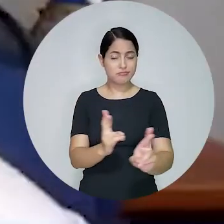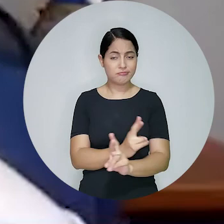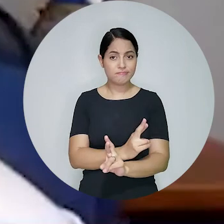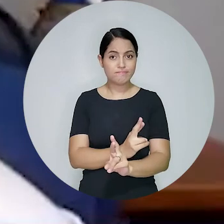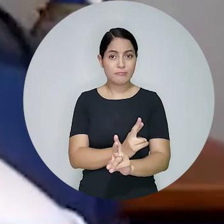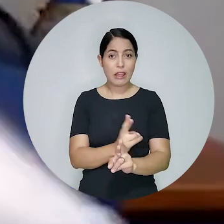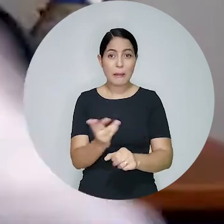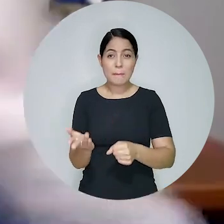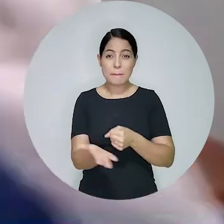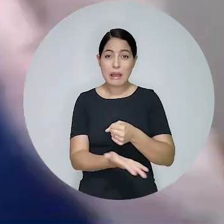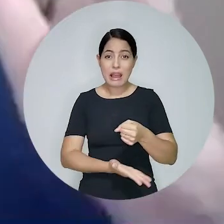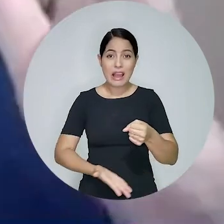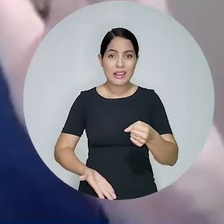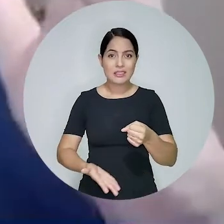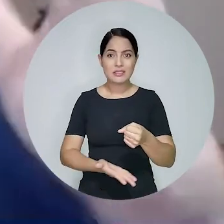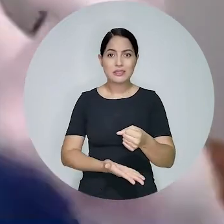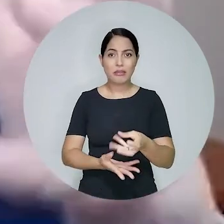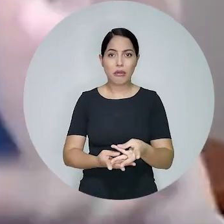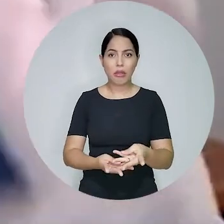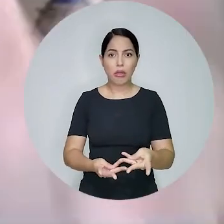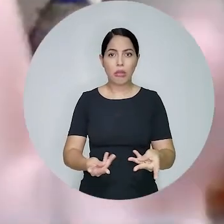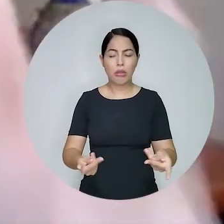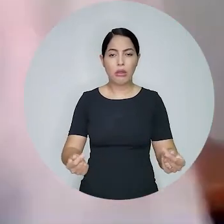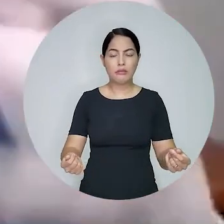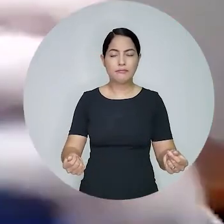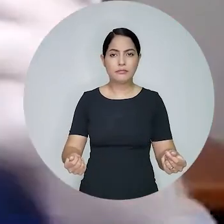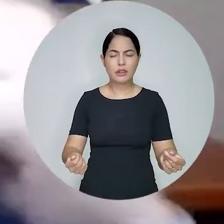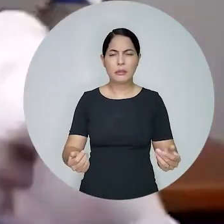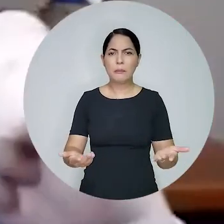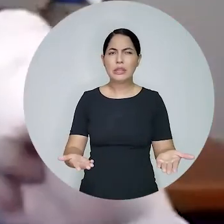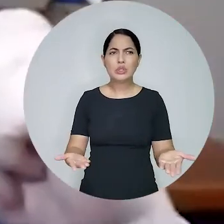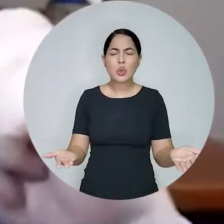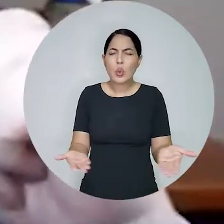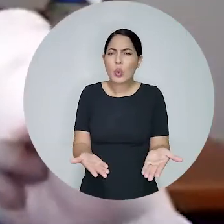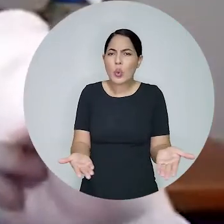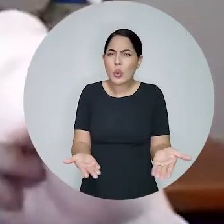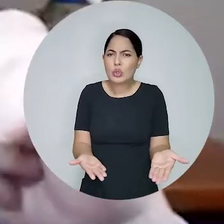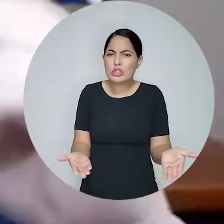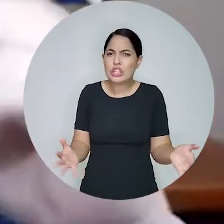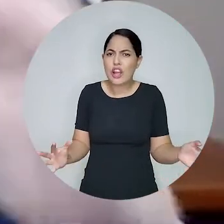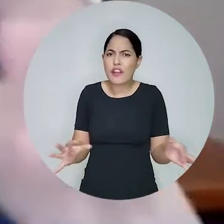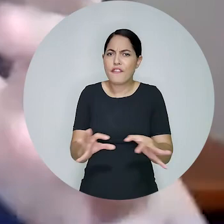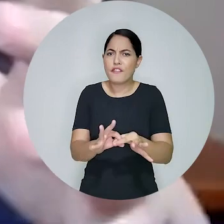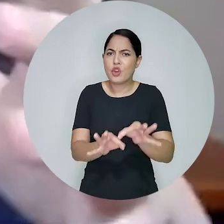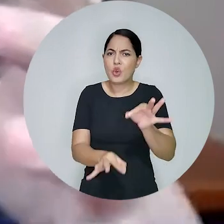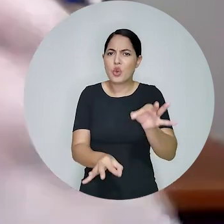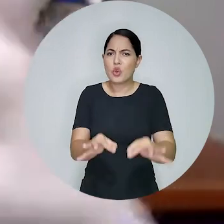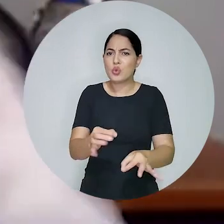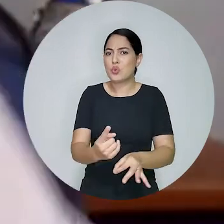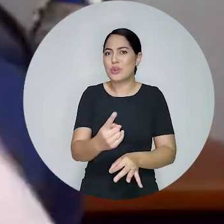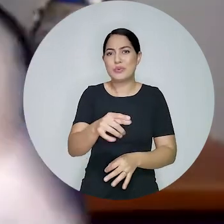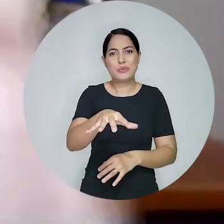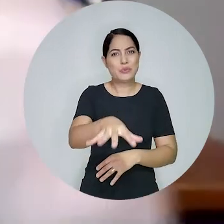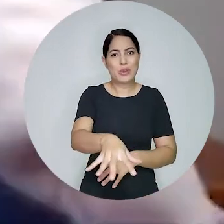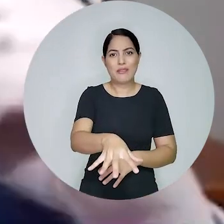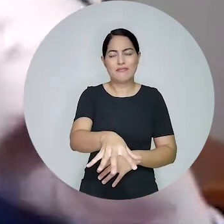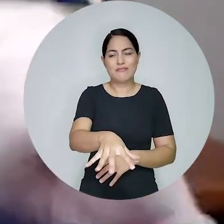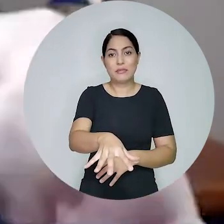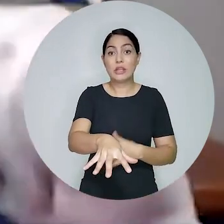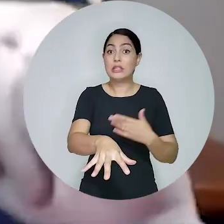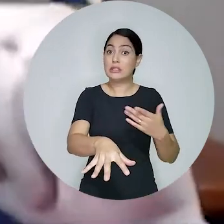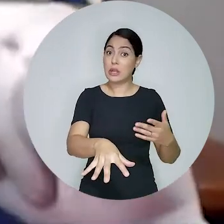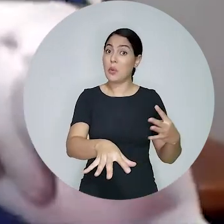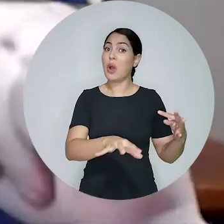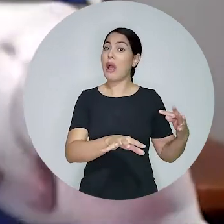relações jurídicas perderam o seu substrato territorial. O vínculo jurídico já não se realiza